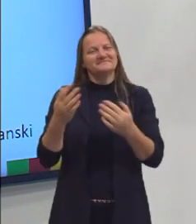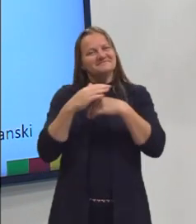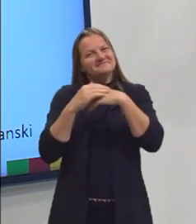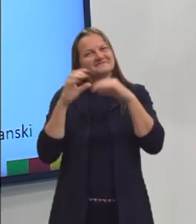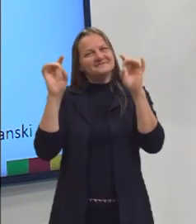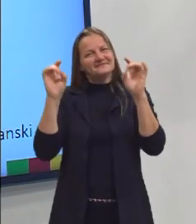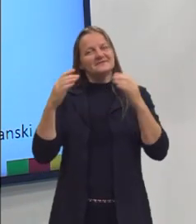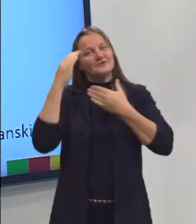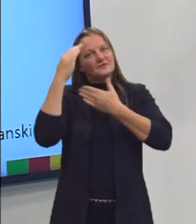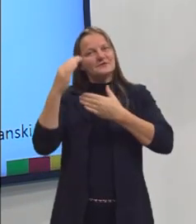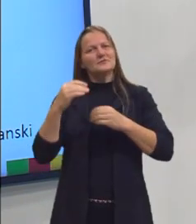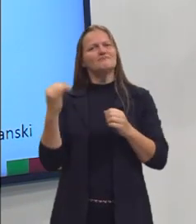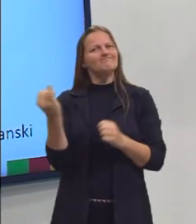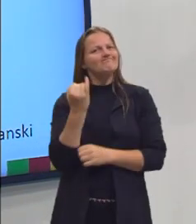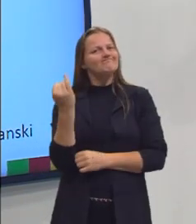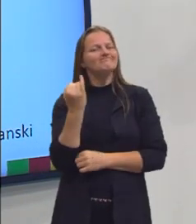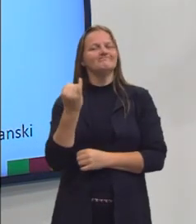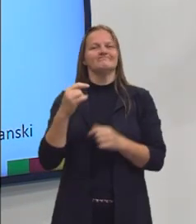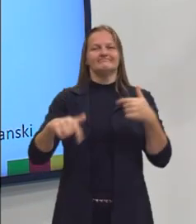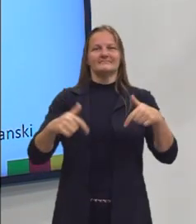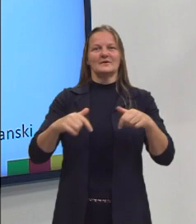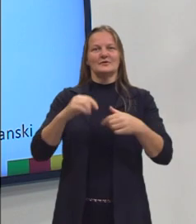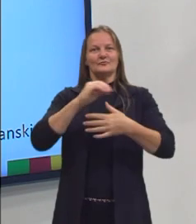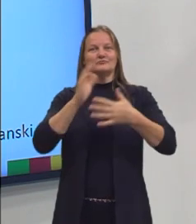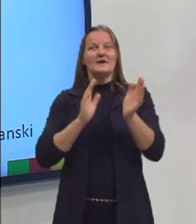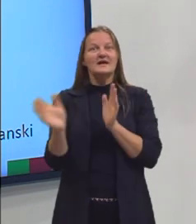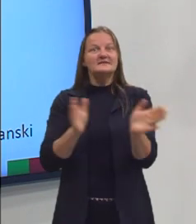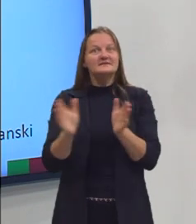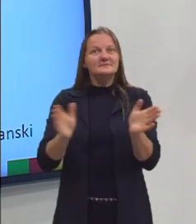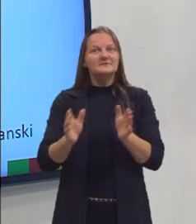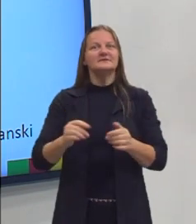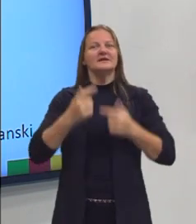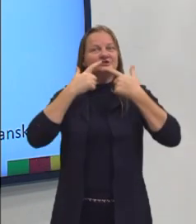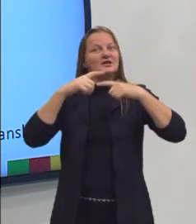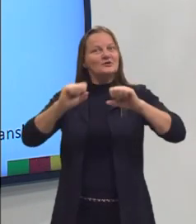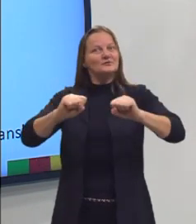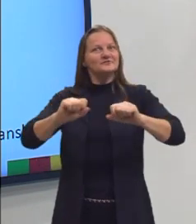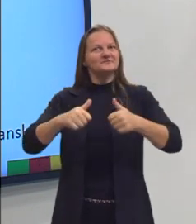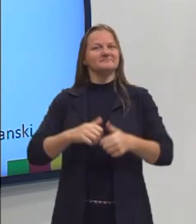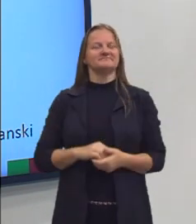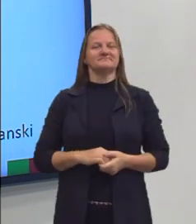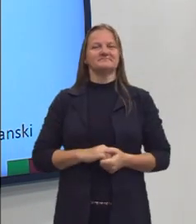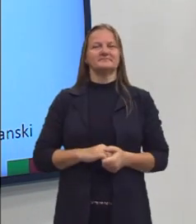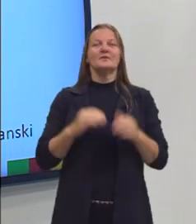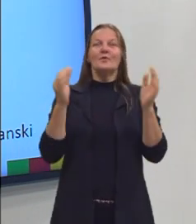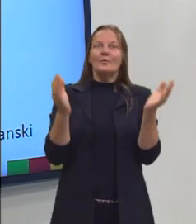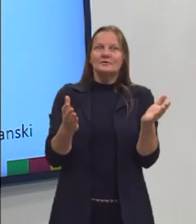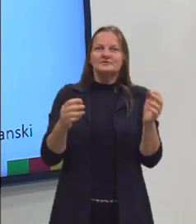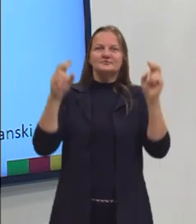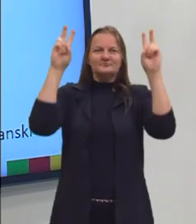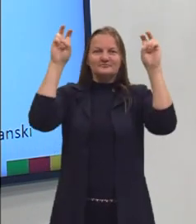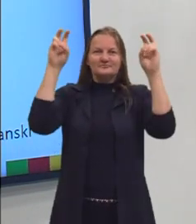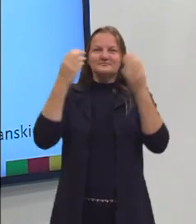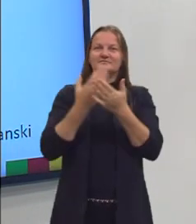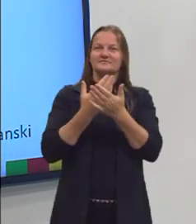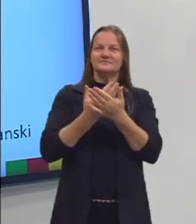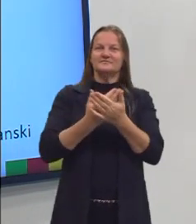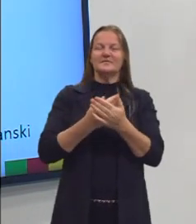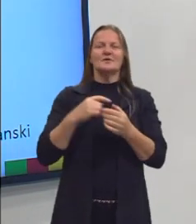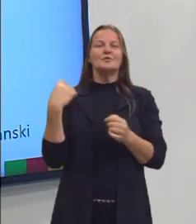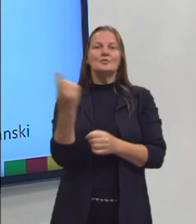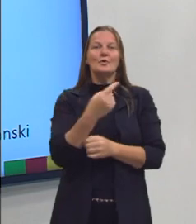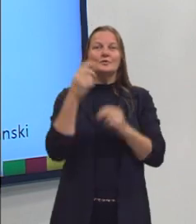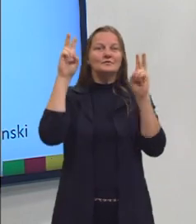agradecer o trabalho delas, que é muito importante para garantir a acessibilidade. E hoje, na nossa aula, a gente vai